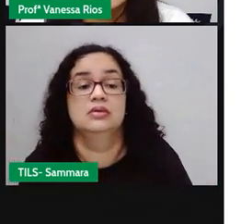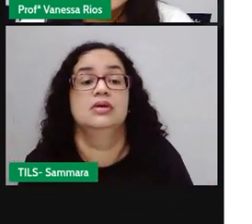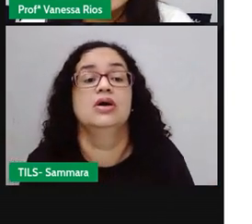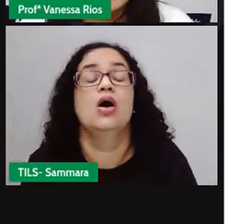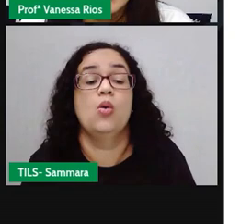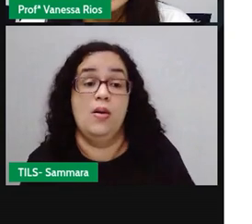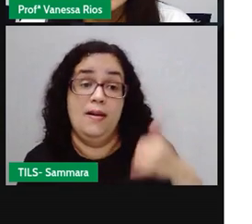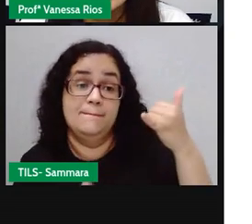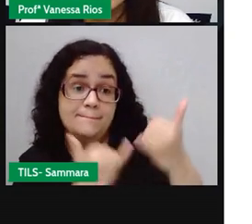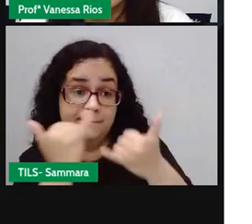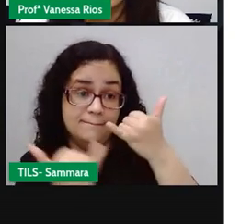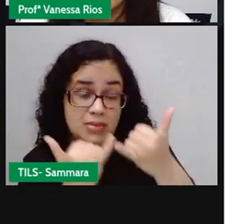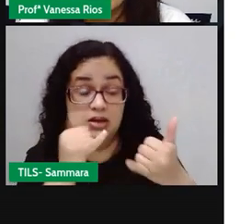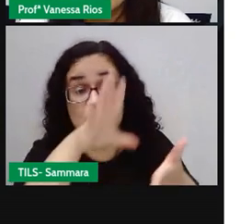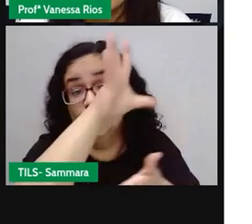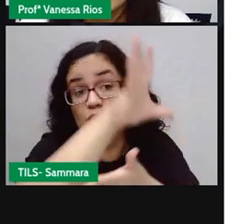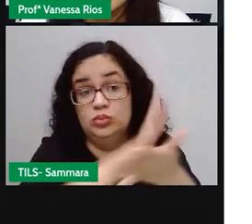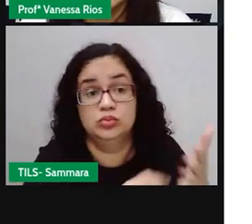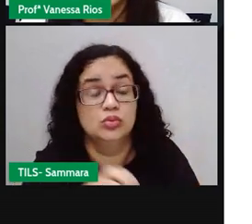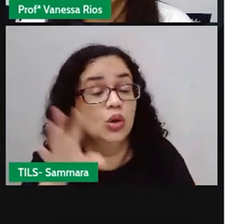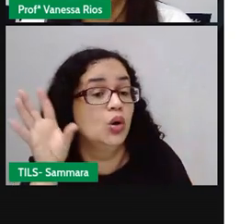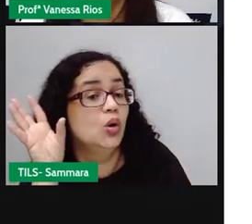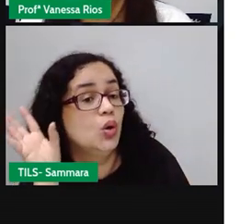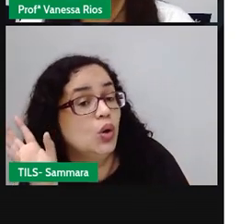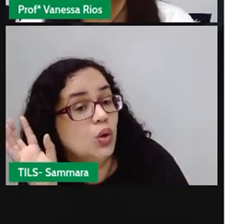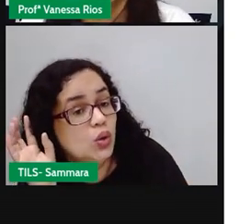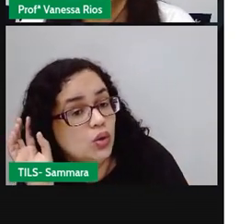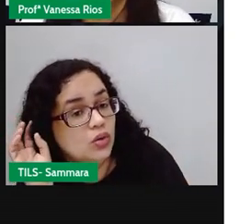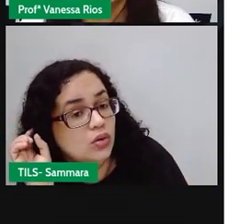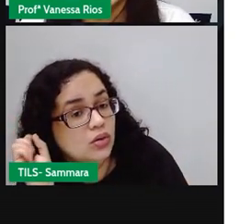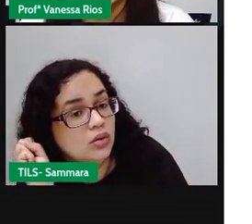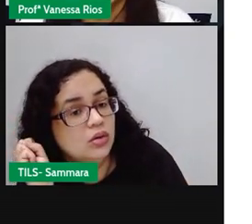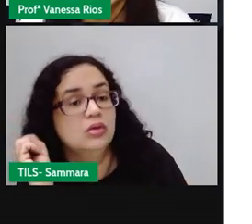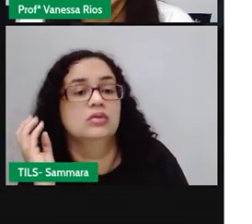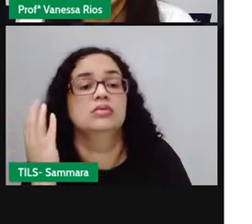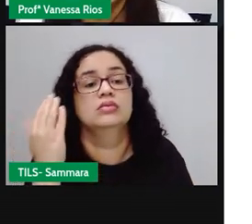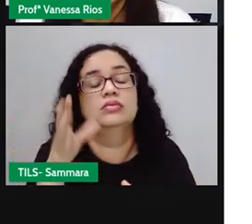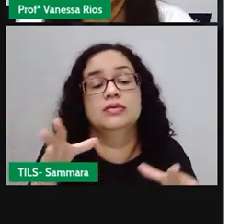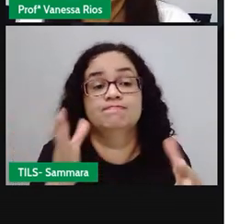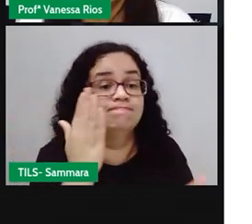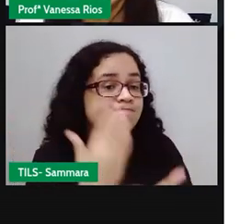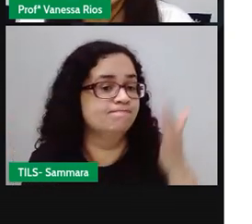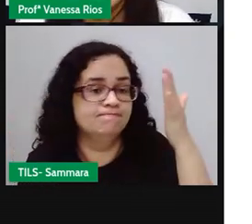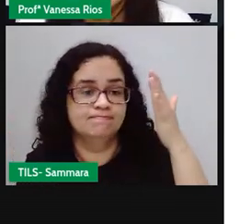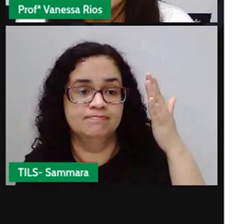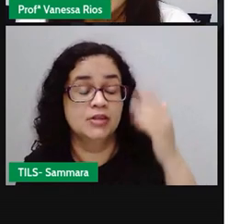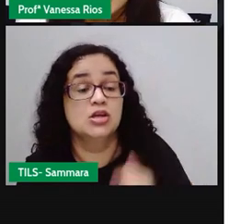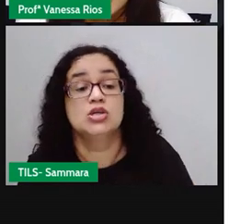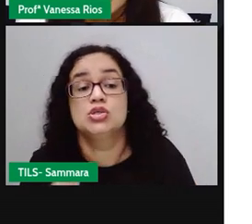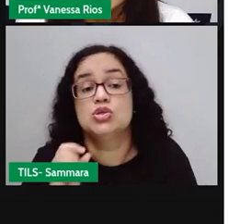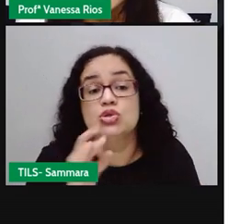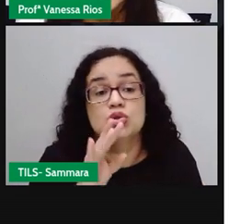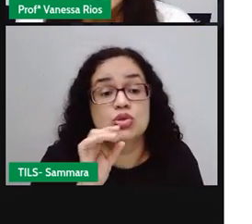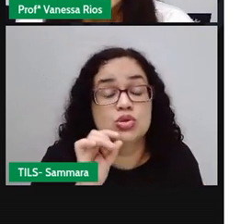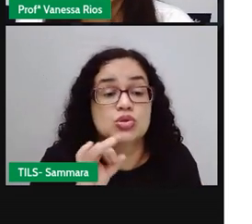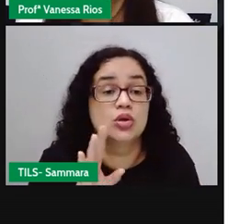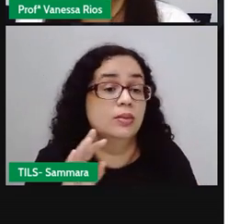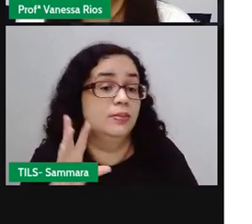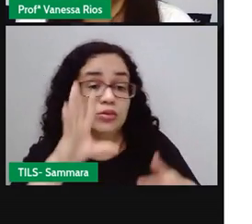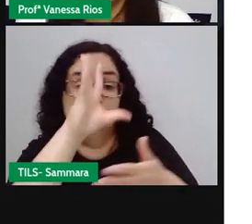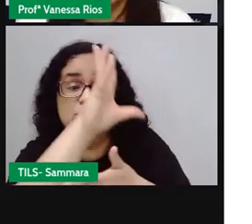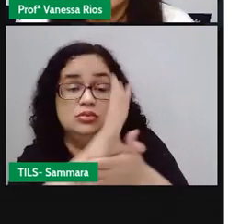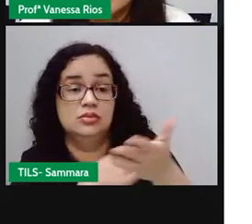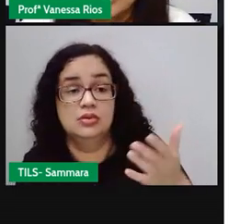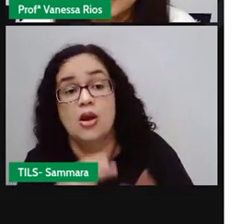O jogador que imitar sem ouvir o mestre mandou é eliminado. Então, só pode fazer o gesto